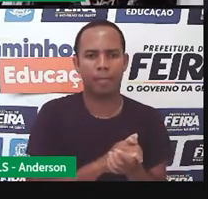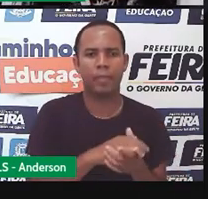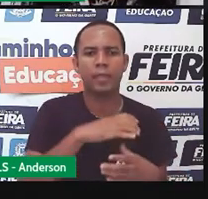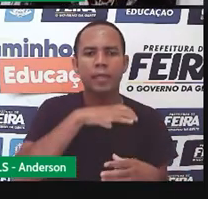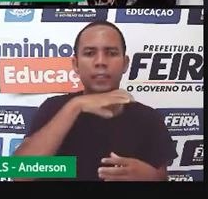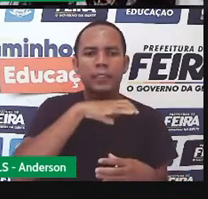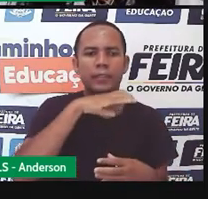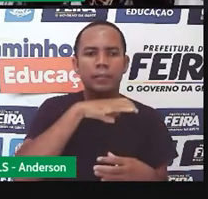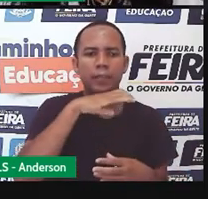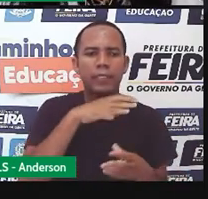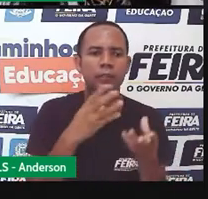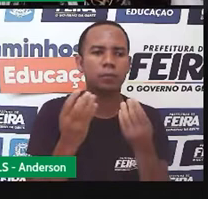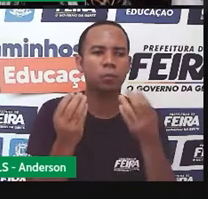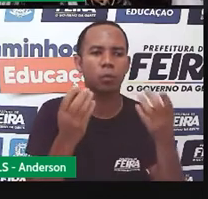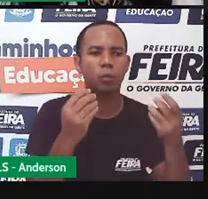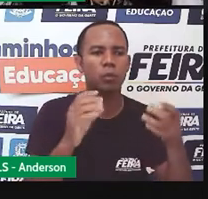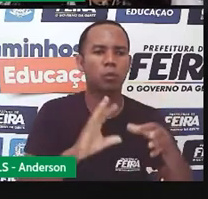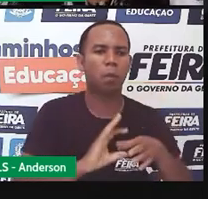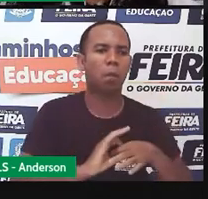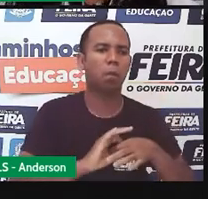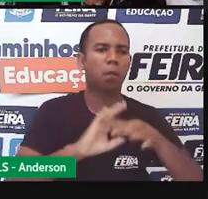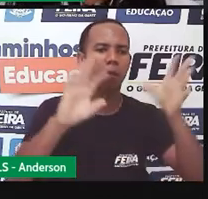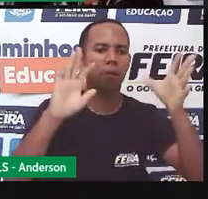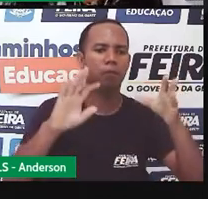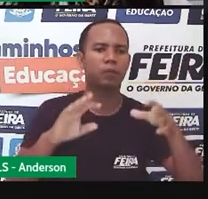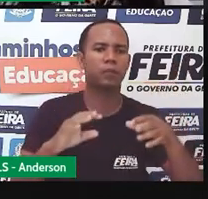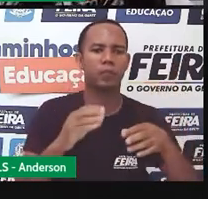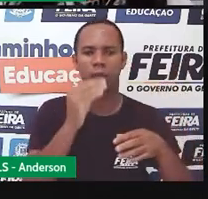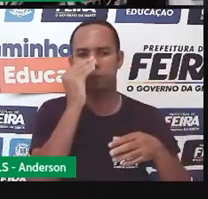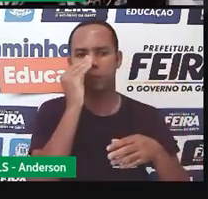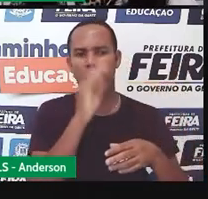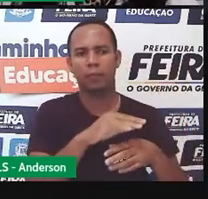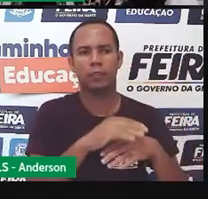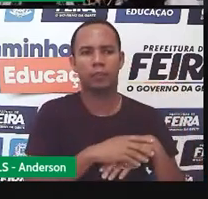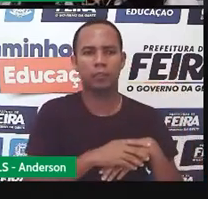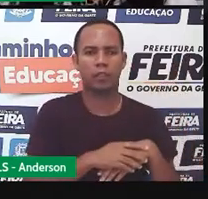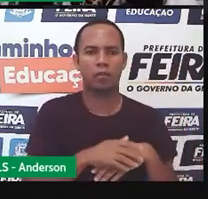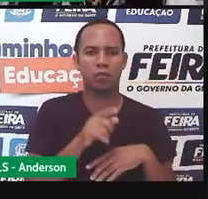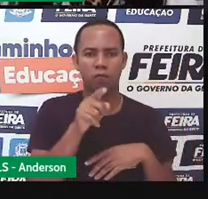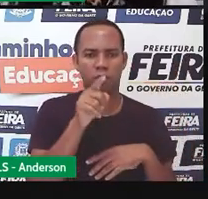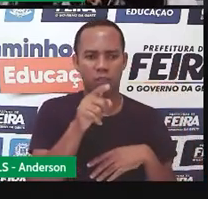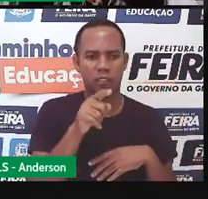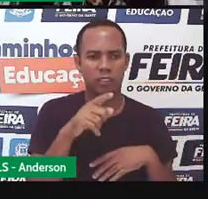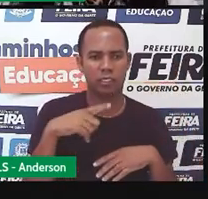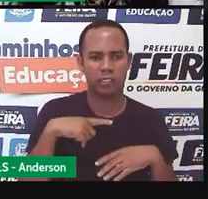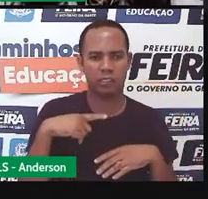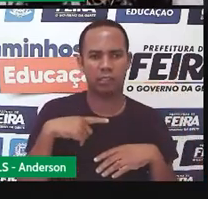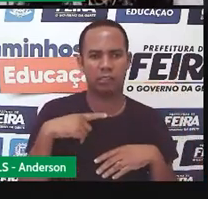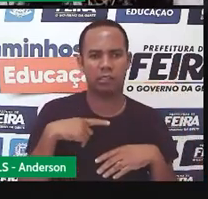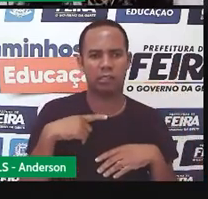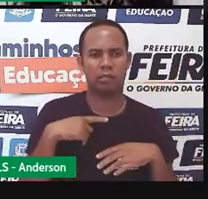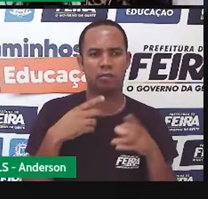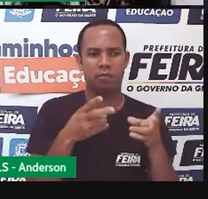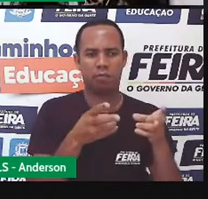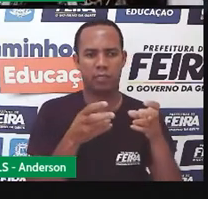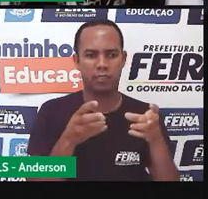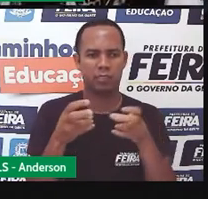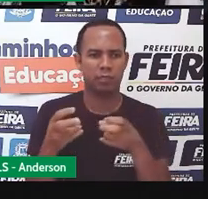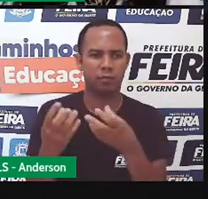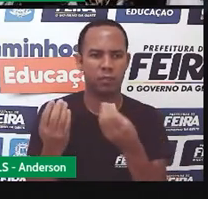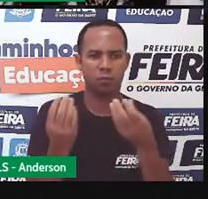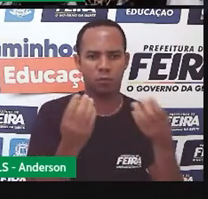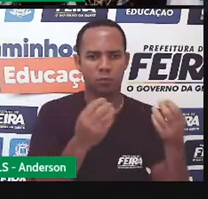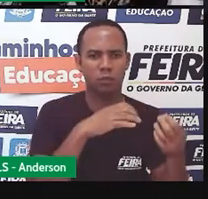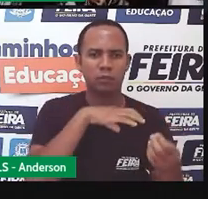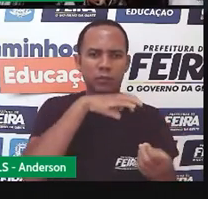estão soltos pela cidade. E você, que mora principalmente nos bairros mais afastados, percebe que o número